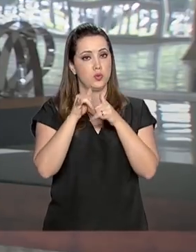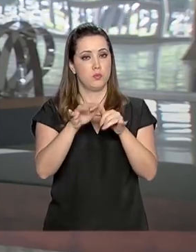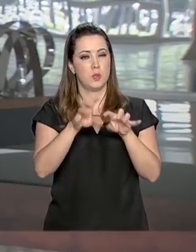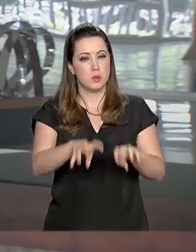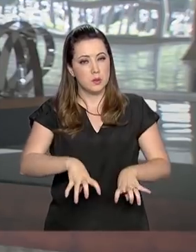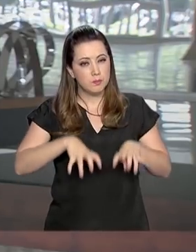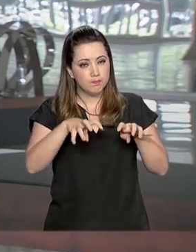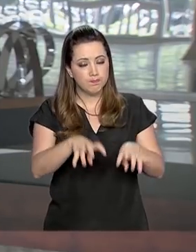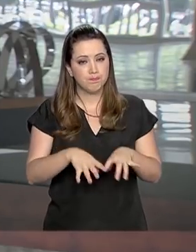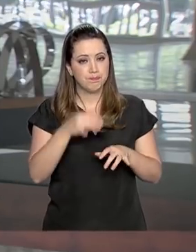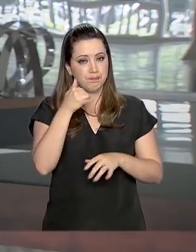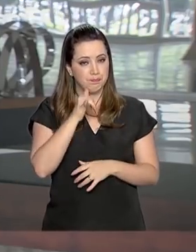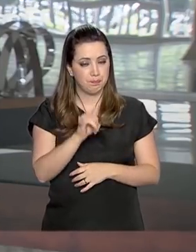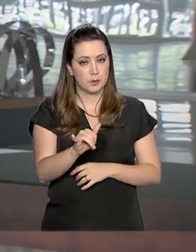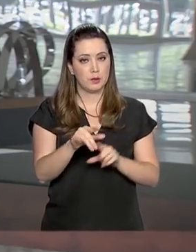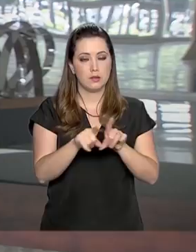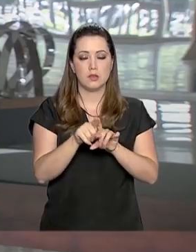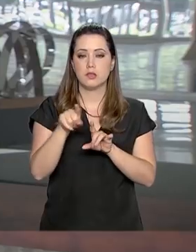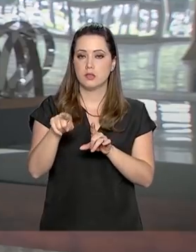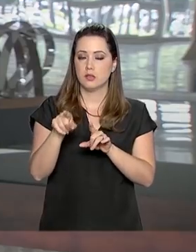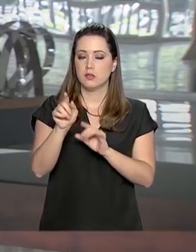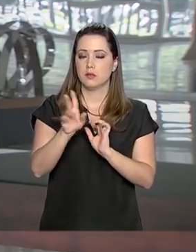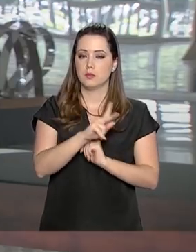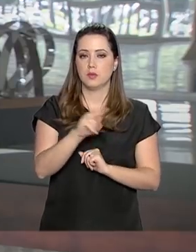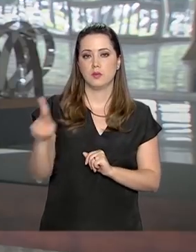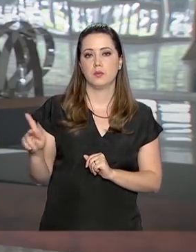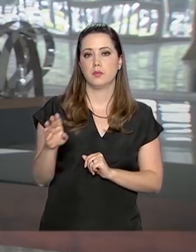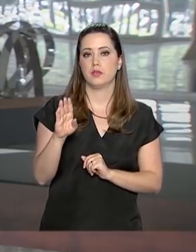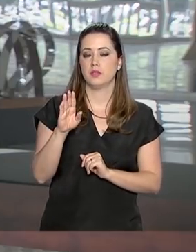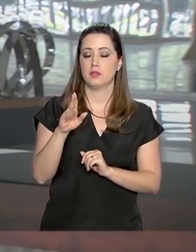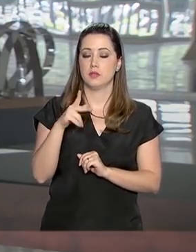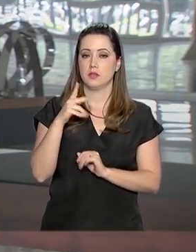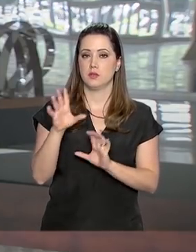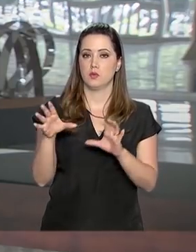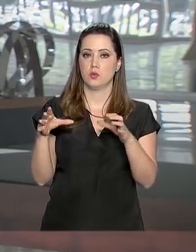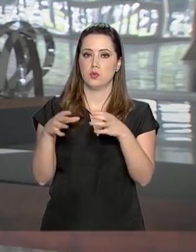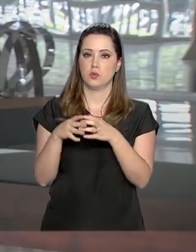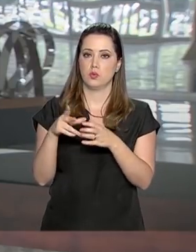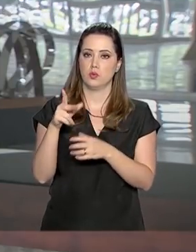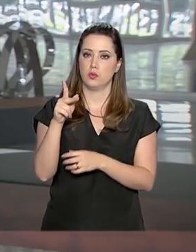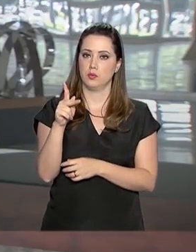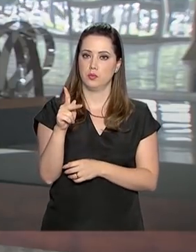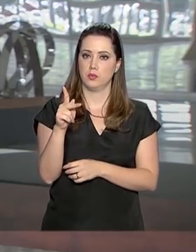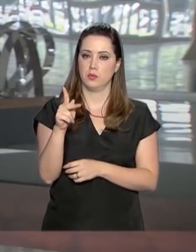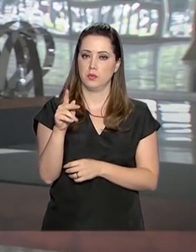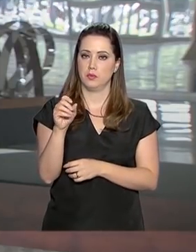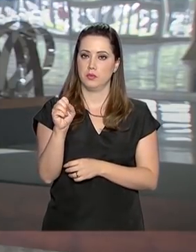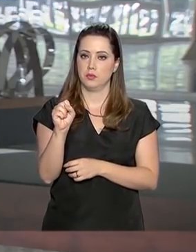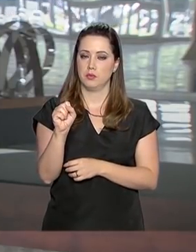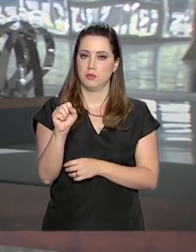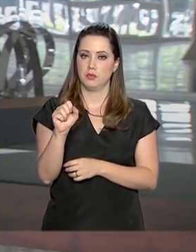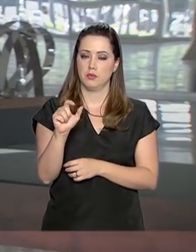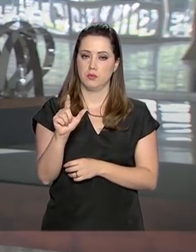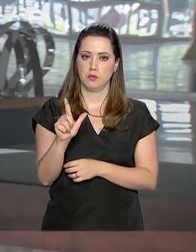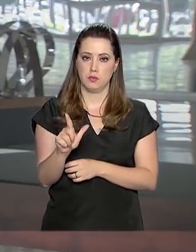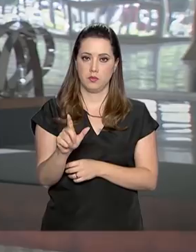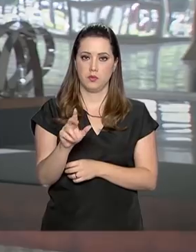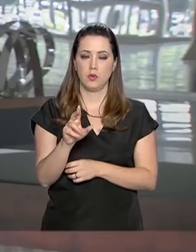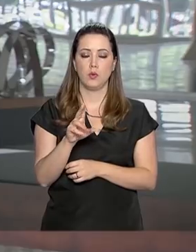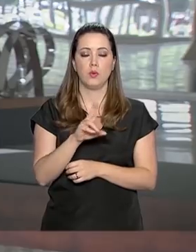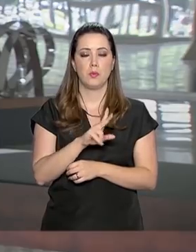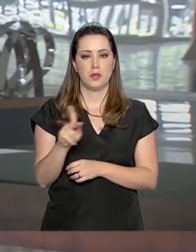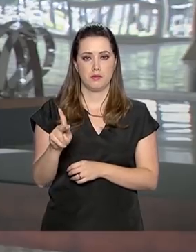Energia, Bento Albuquerque, e também com o presidente do PSL, partido do presidente, o deputado Luciano Bivar.